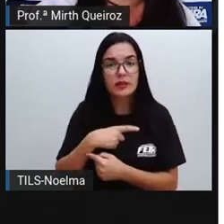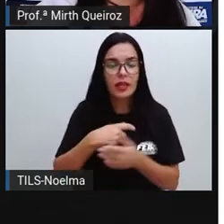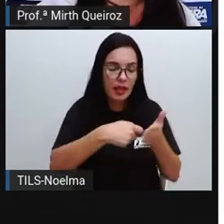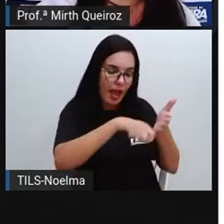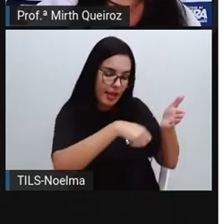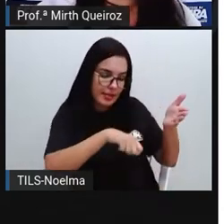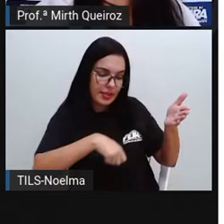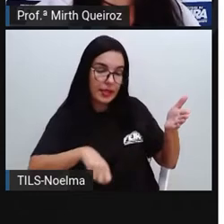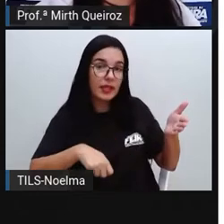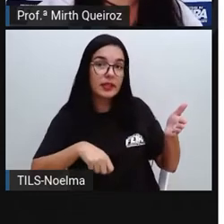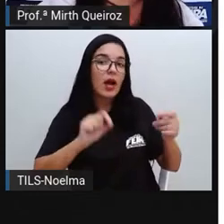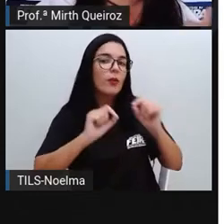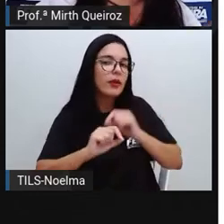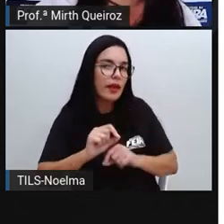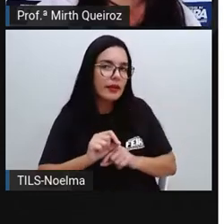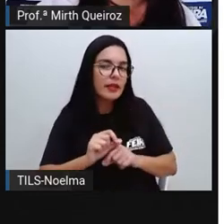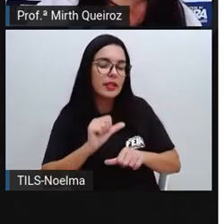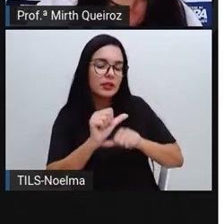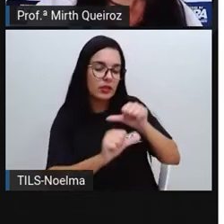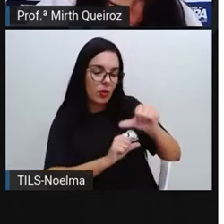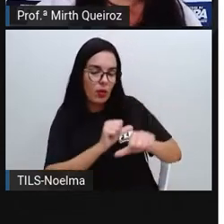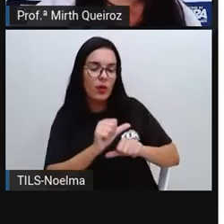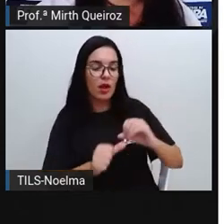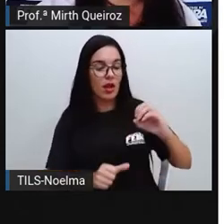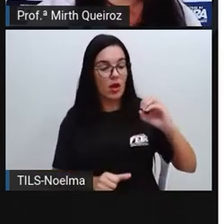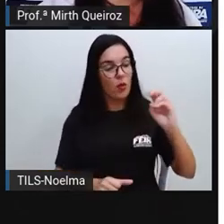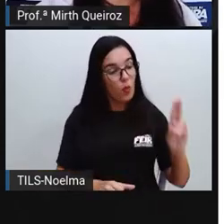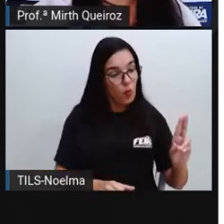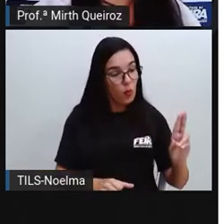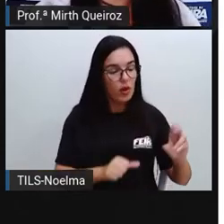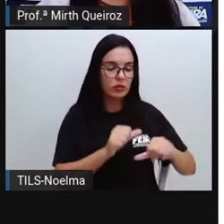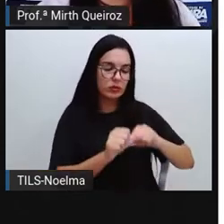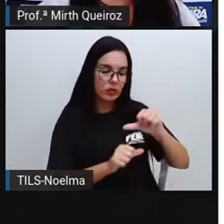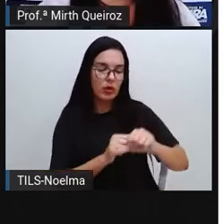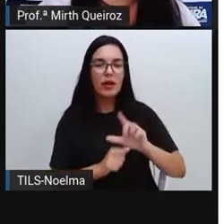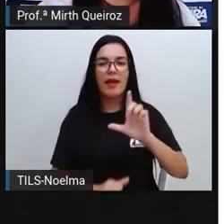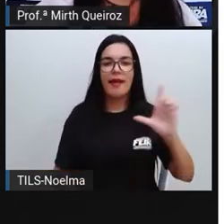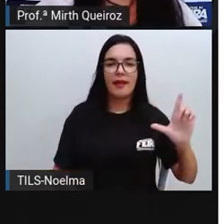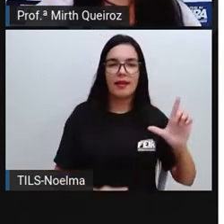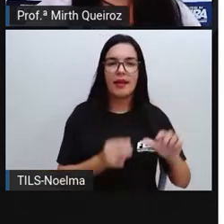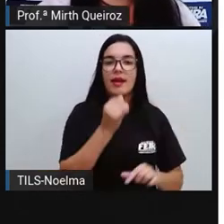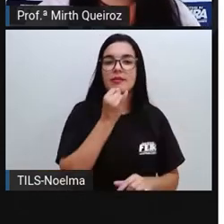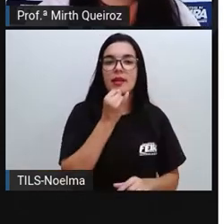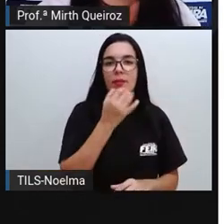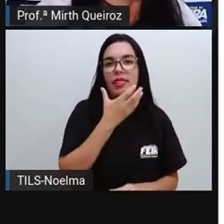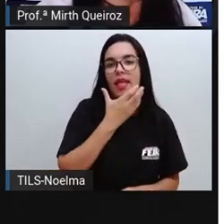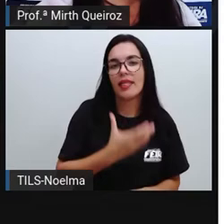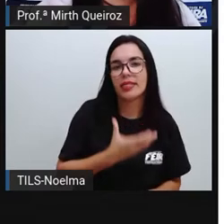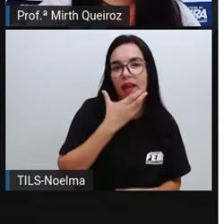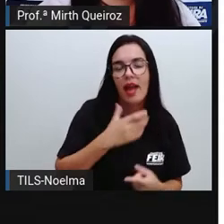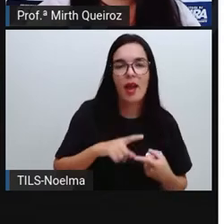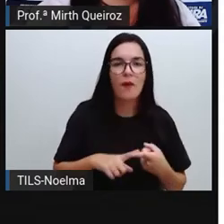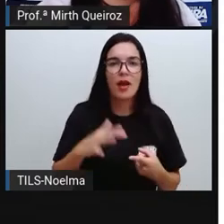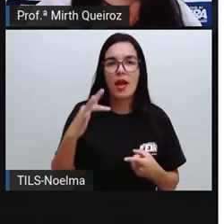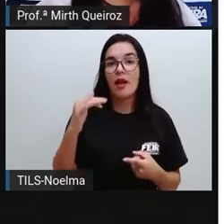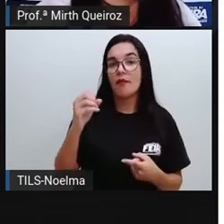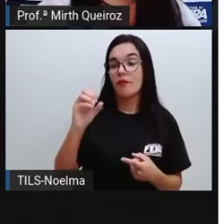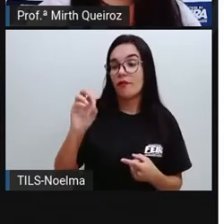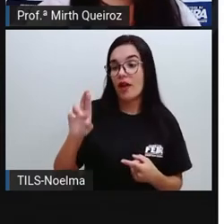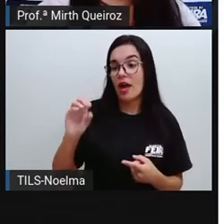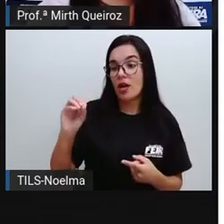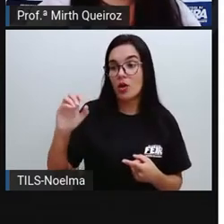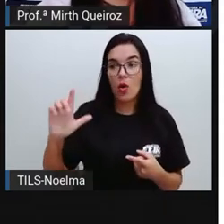invés do U, a gente vai utilizar o L, né? Por exemplo, natal, farol, cachistal,